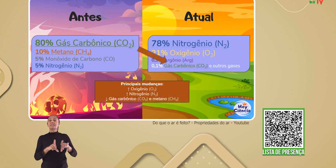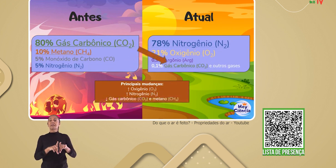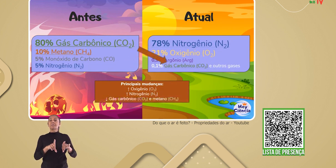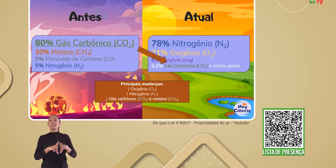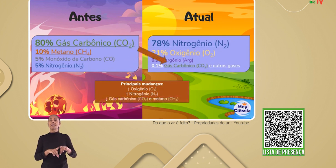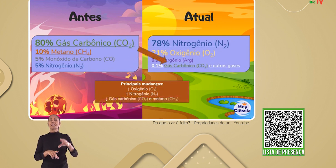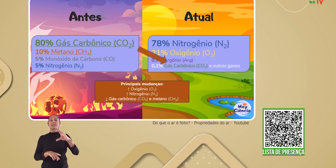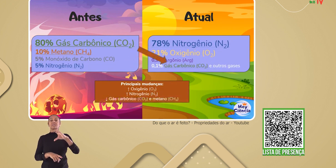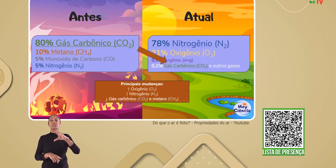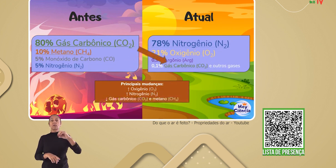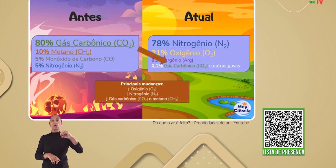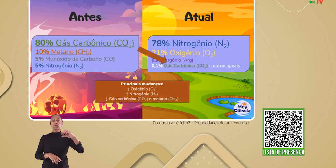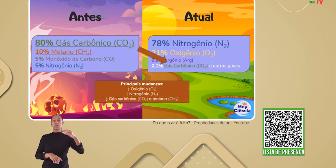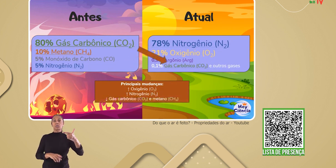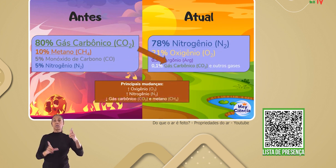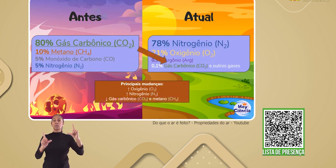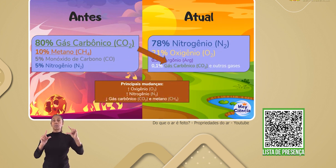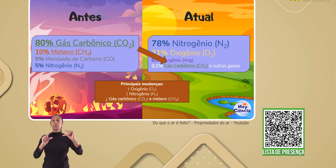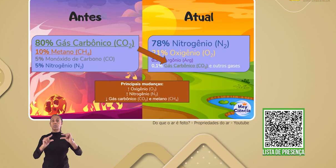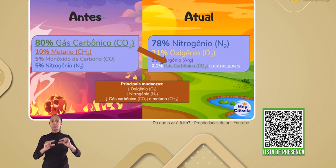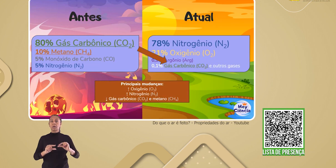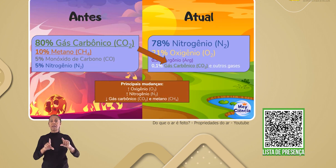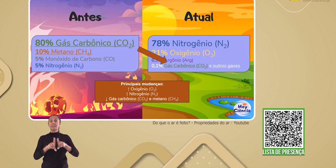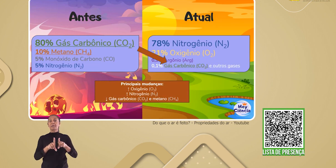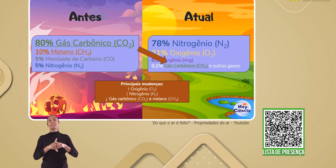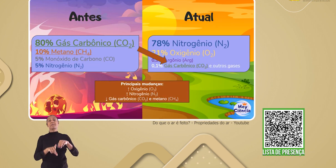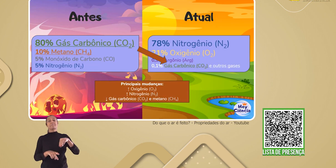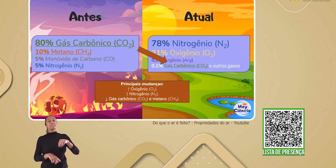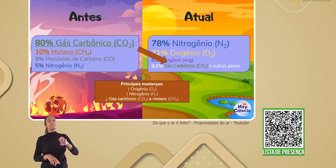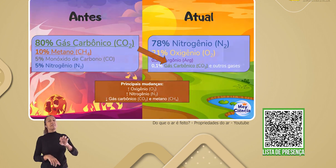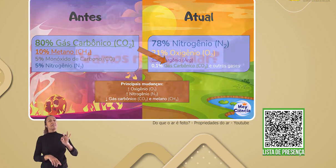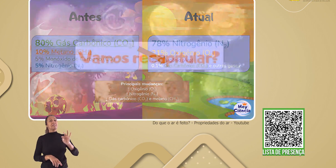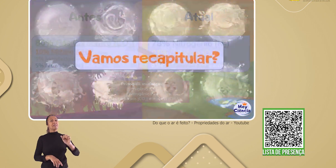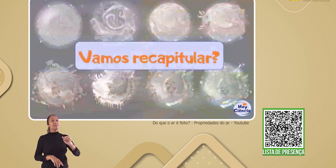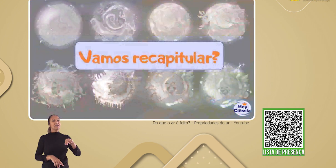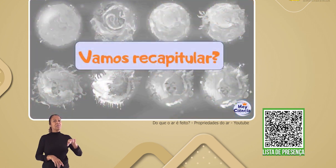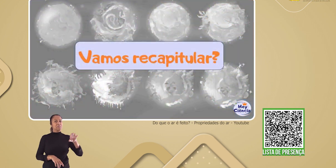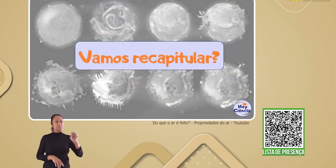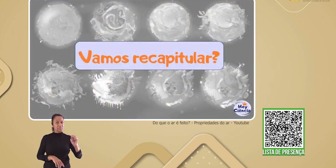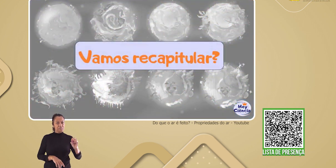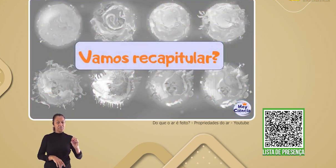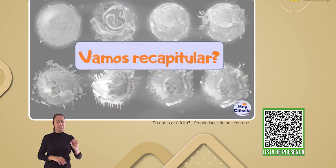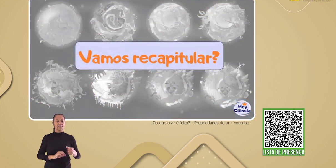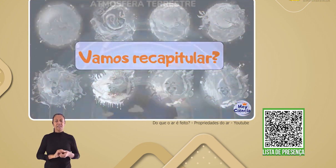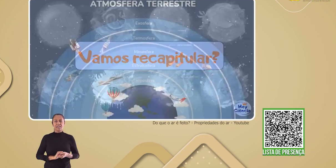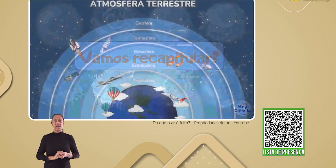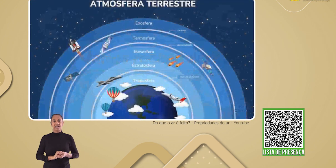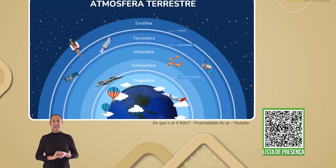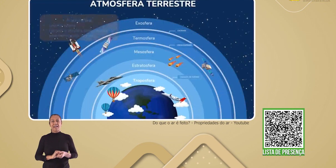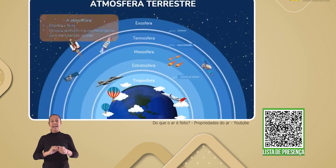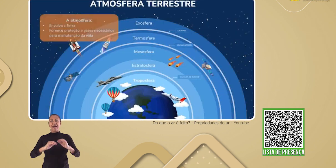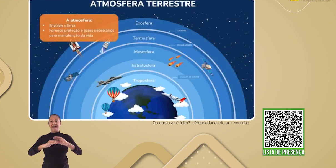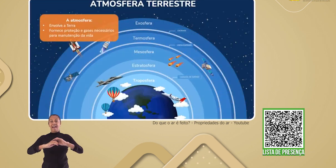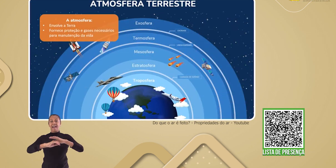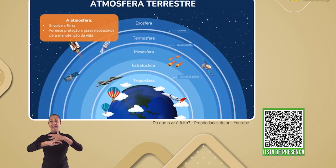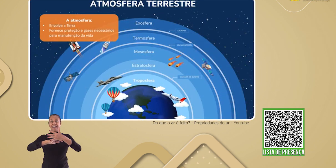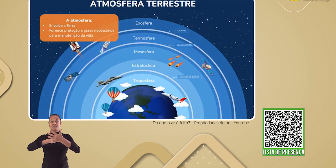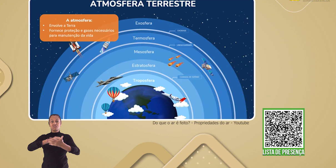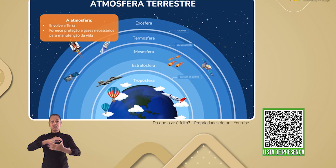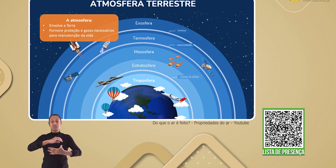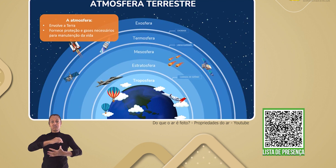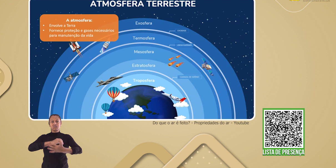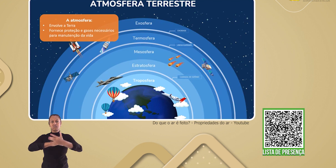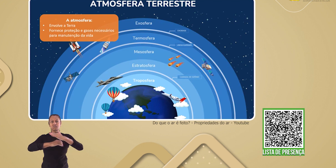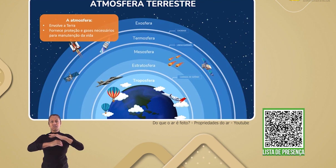redução da quantidade de gás carbônico e metano. Vamos recapitular? A atmosfera